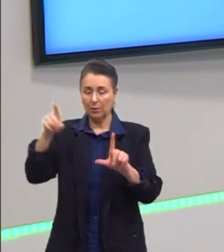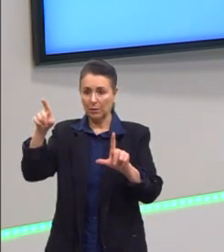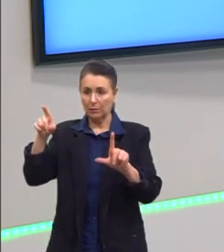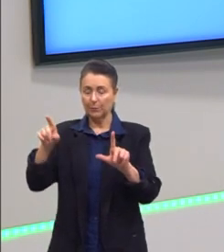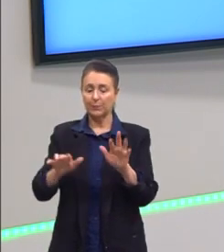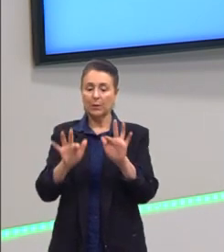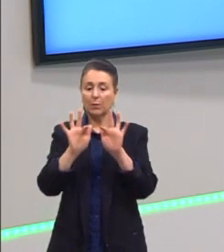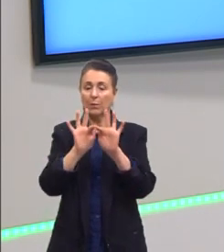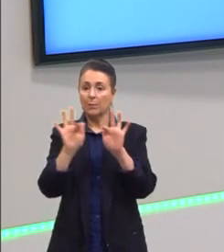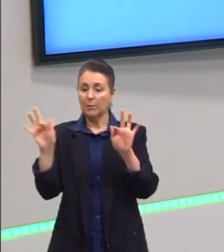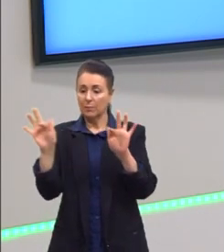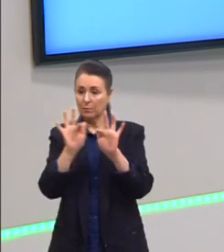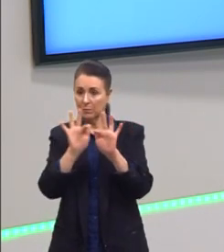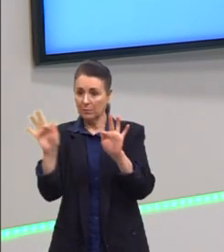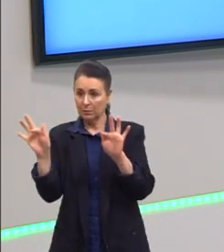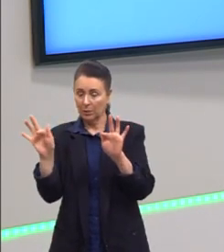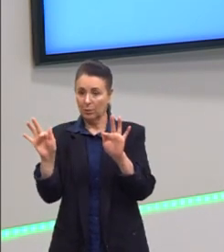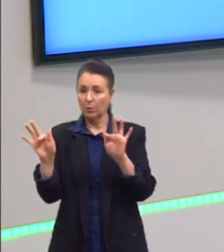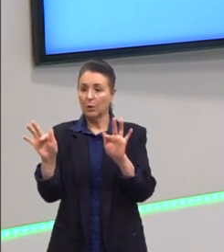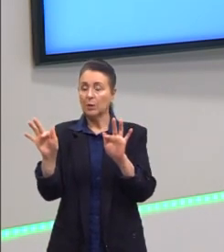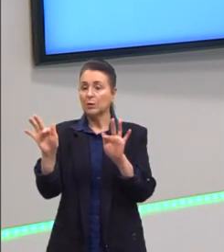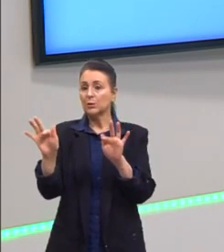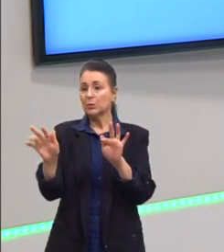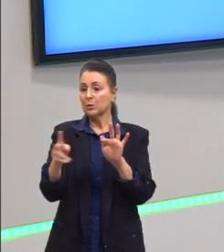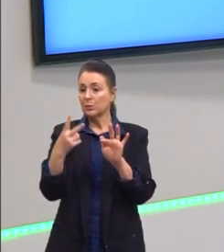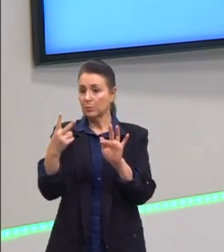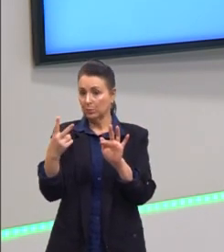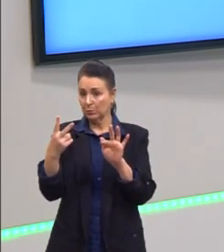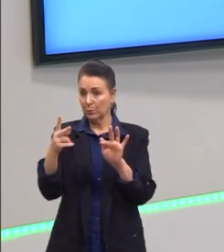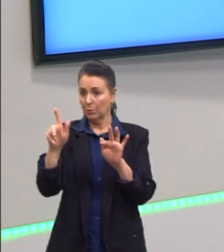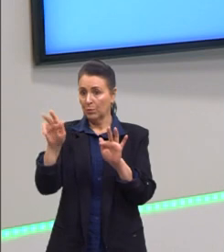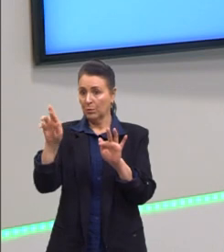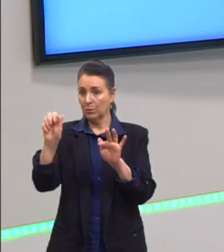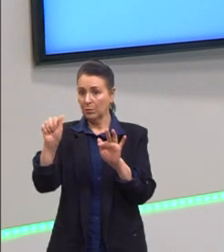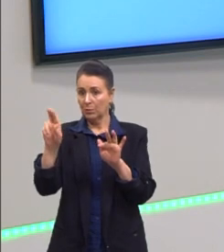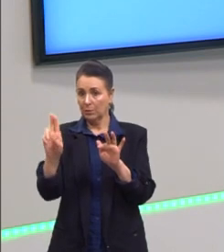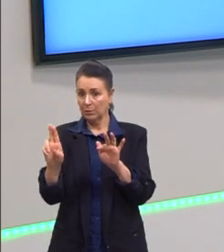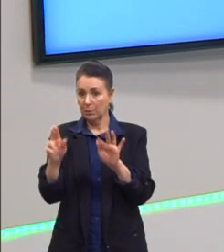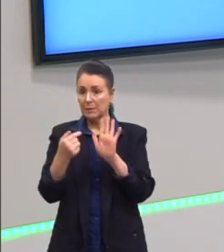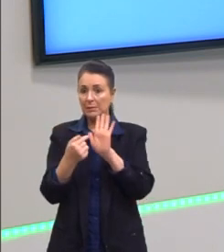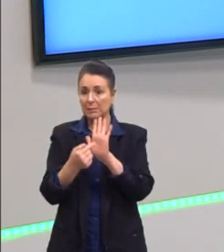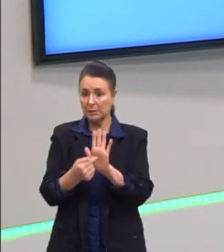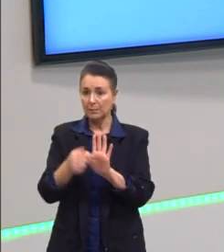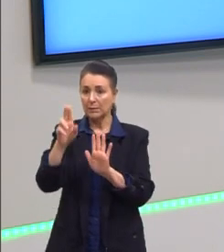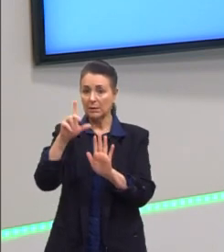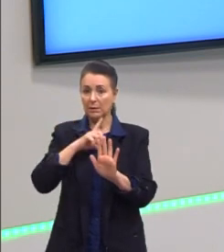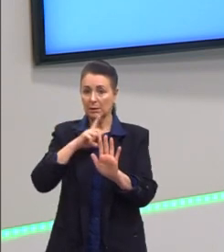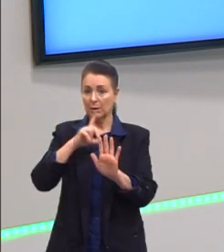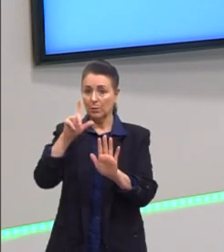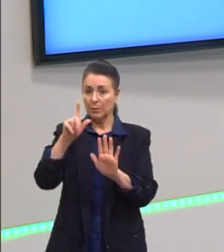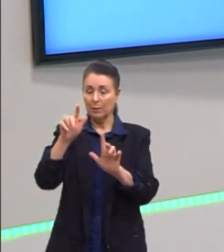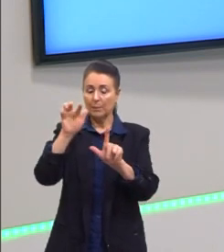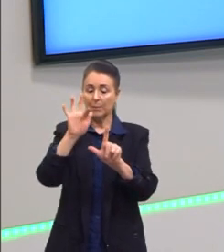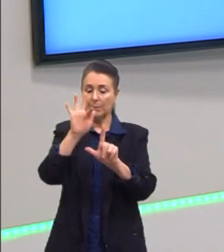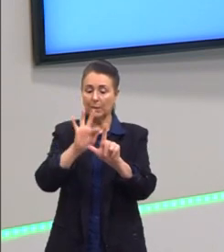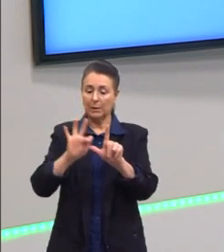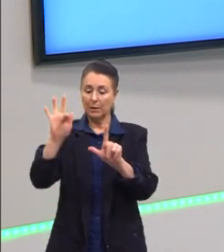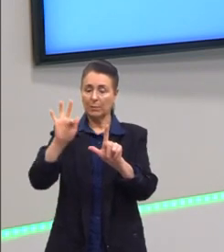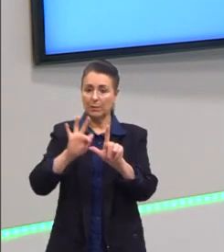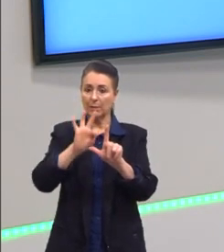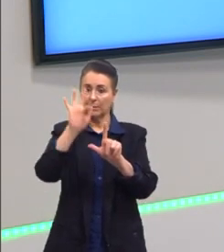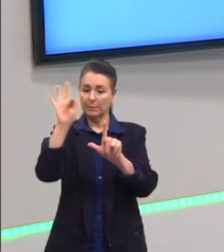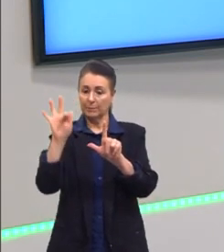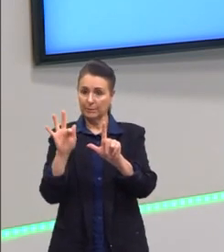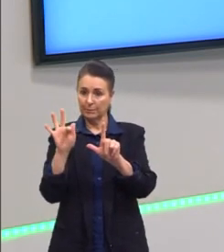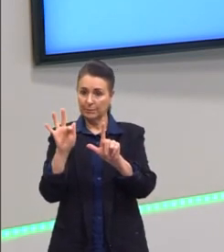segundo grau, então, ela é sempre representada por uma parábola. Então, isso que a matemática, né, que as parábolas representam